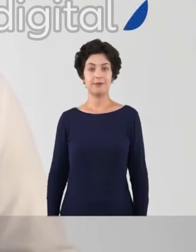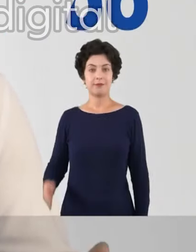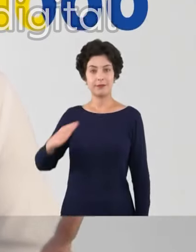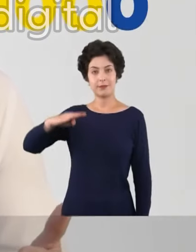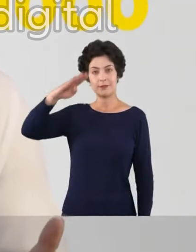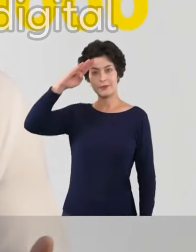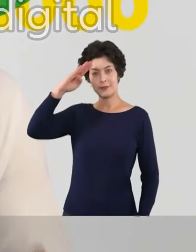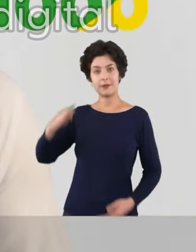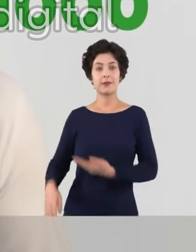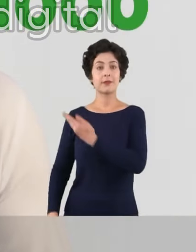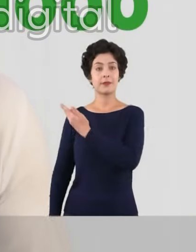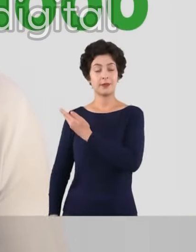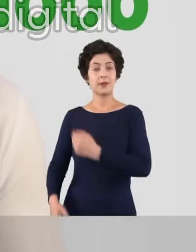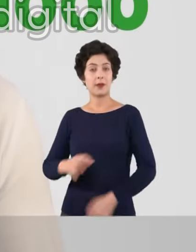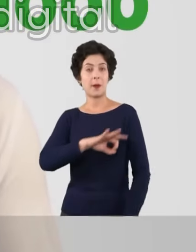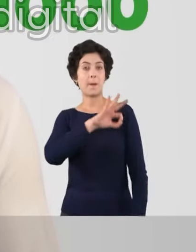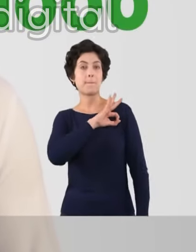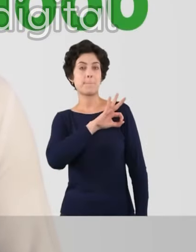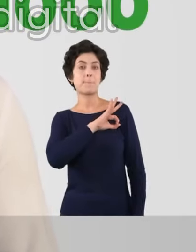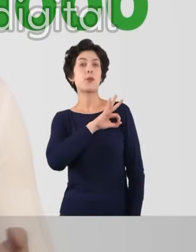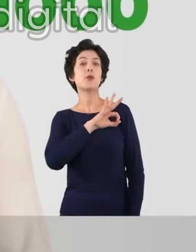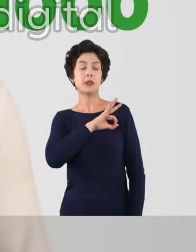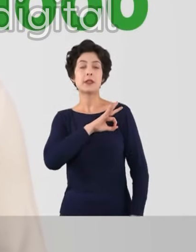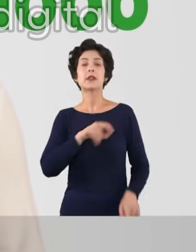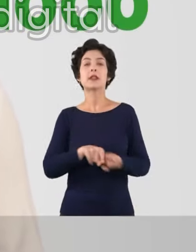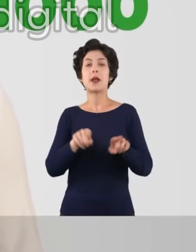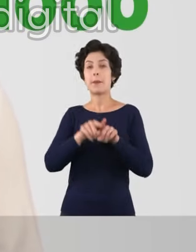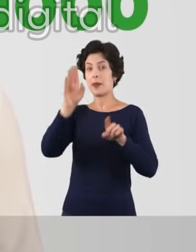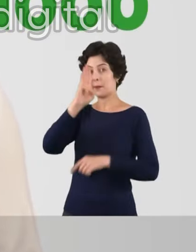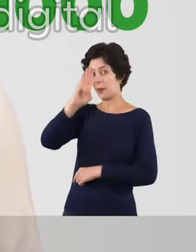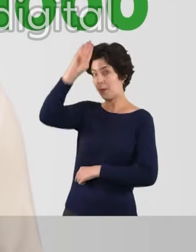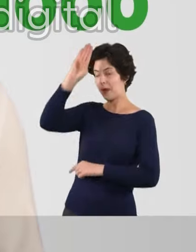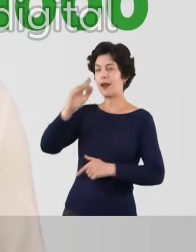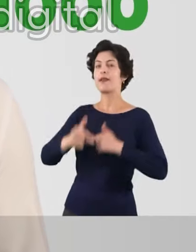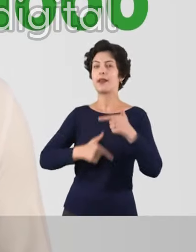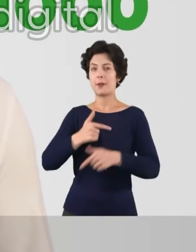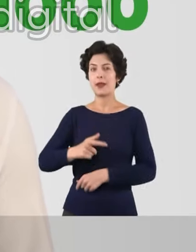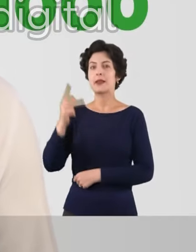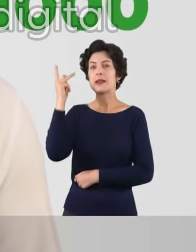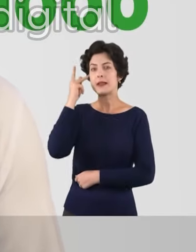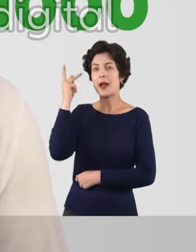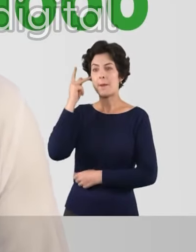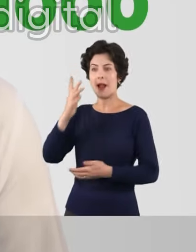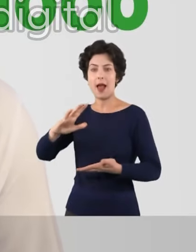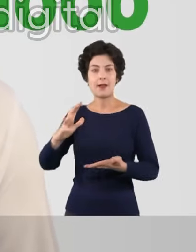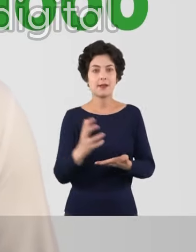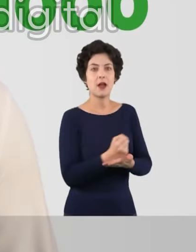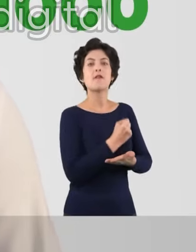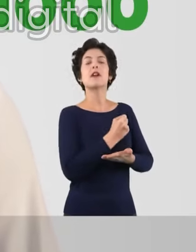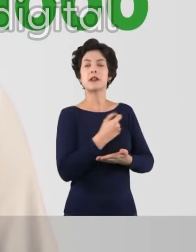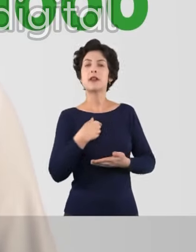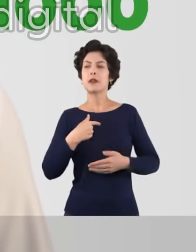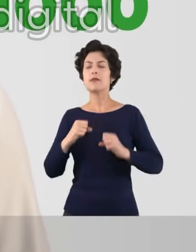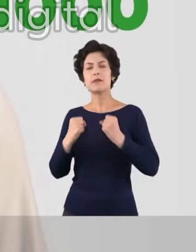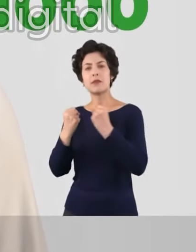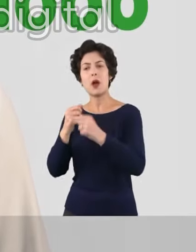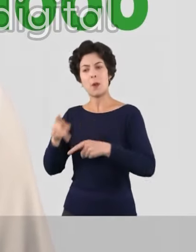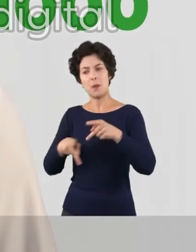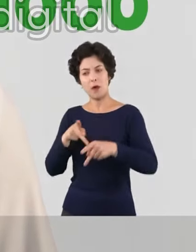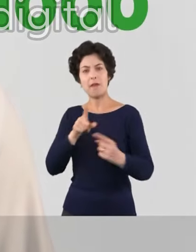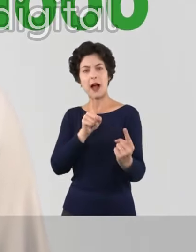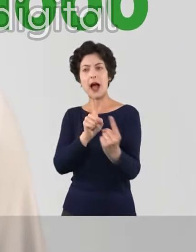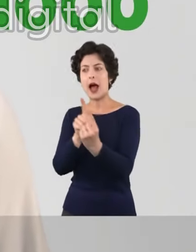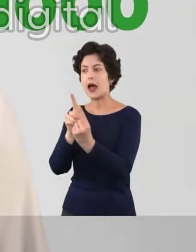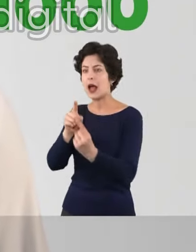Sou o Major Palumbo, da Polícia Militar e do Corpo de Bombeiros. Trabalhei em São Paulo salvando vidas e defendo que a população